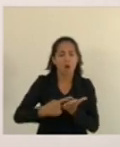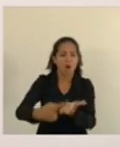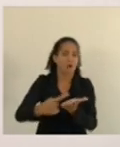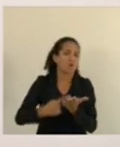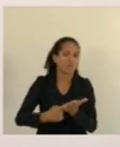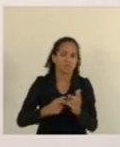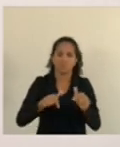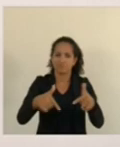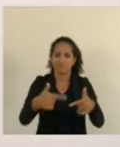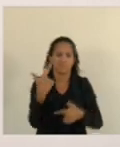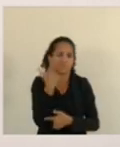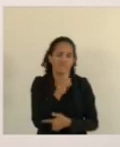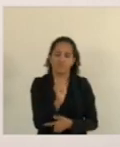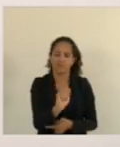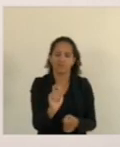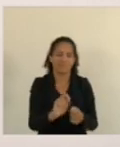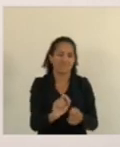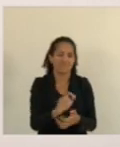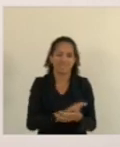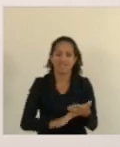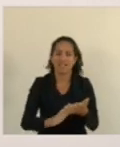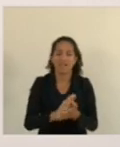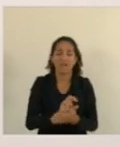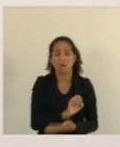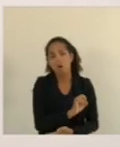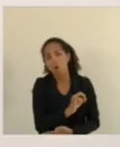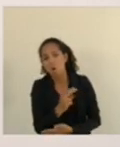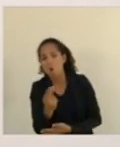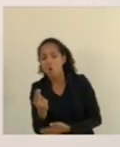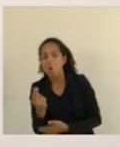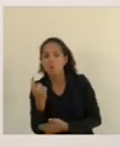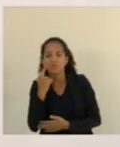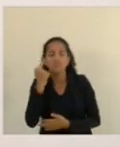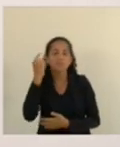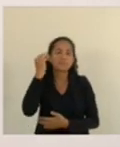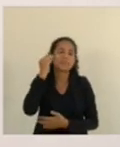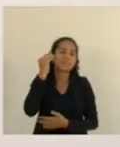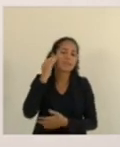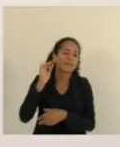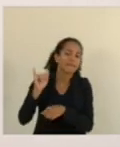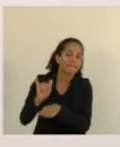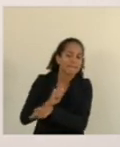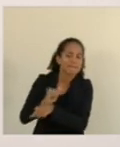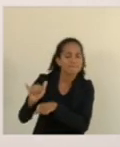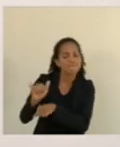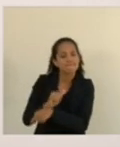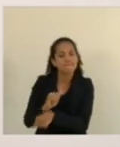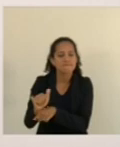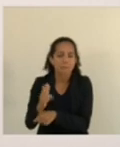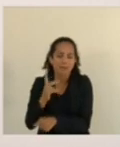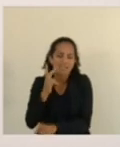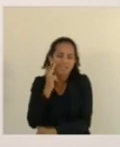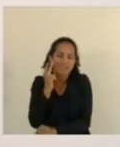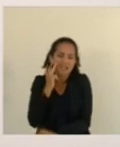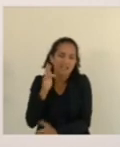estão sendo cumpridos ou então estão criando mecanismos para maquiar um